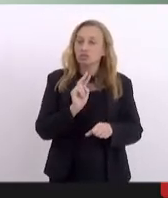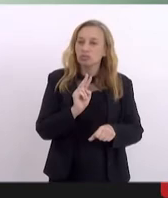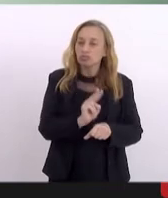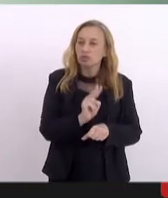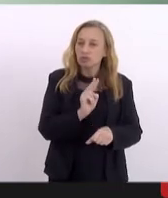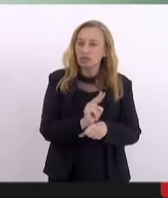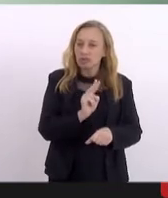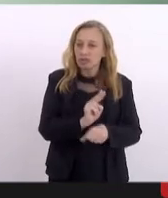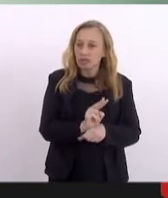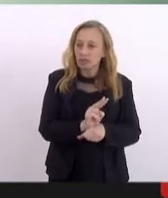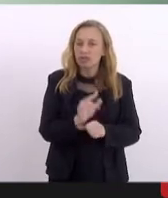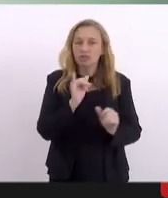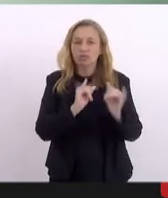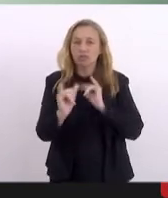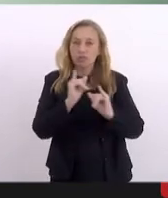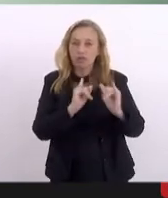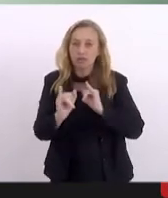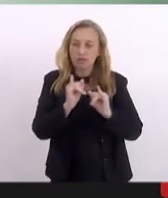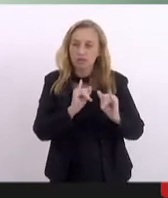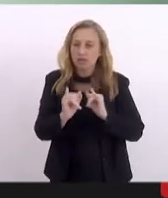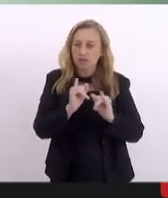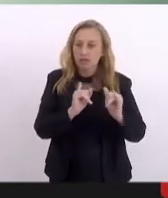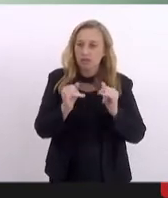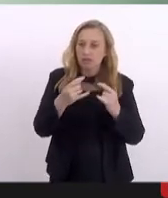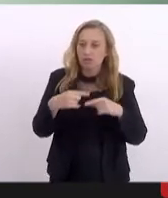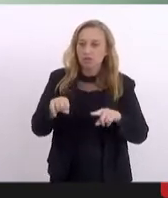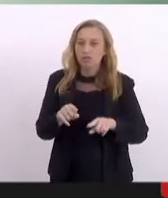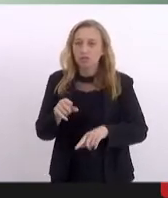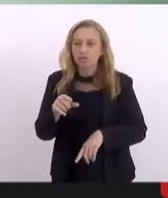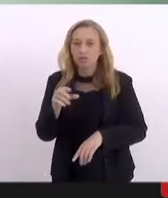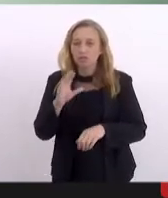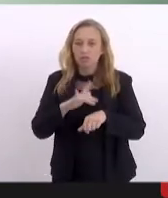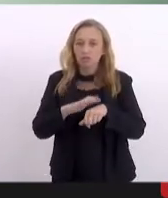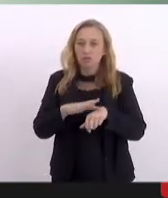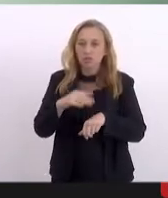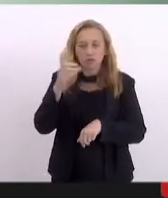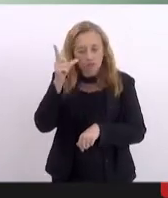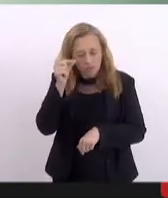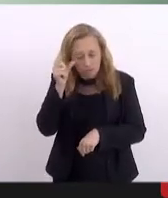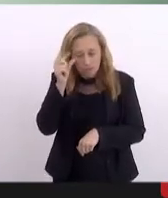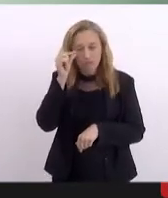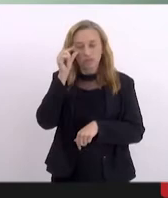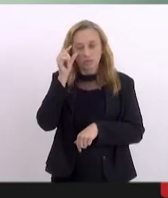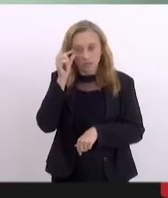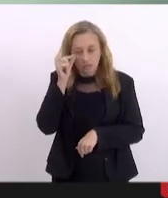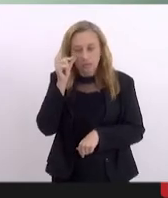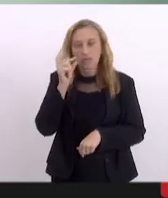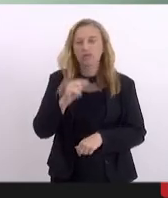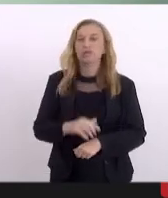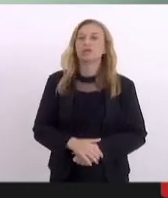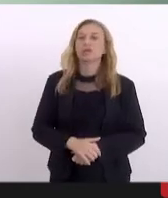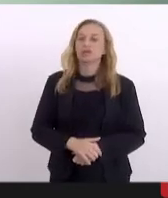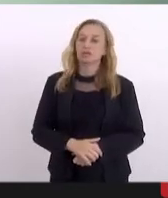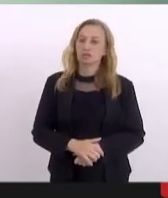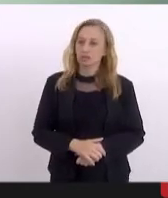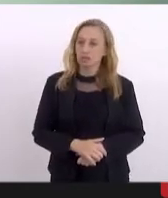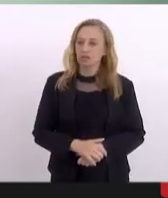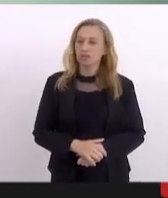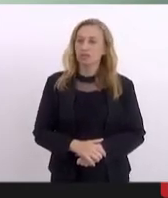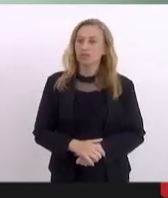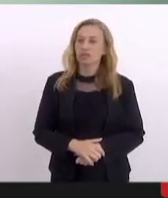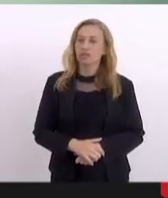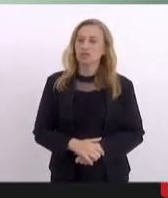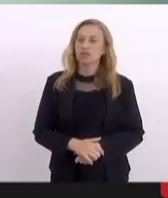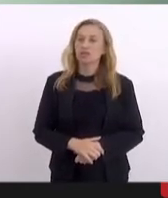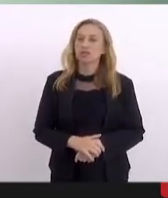conscientização, informação e combate à narcolepsia e hipersonia e idiopática serão